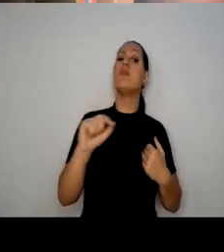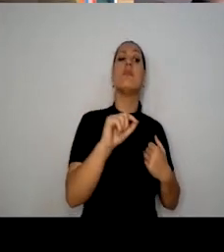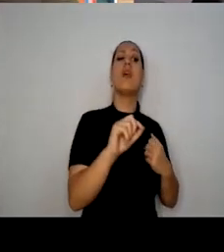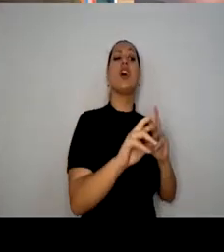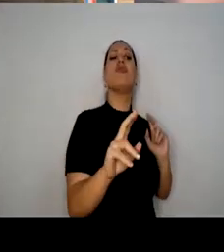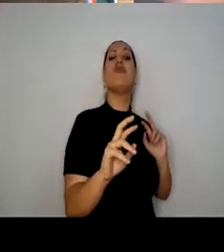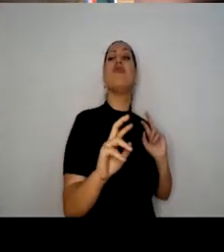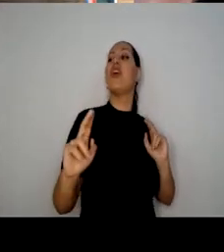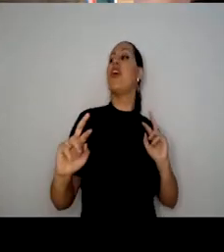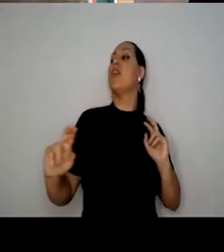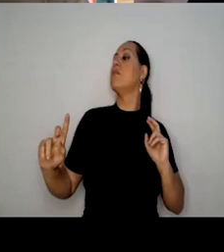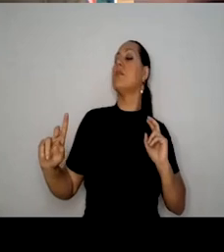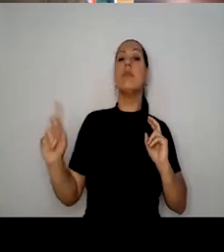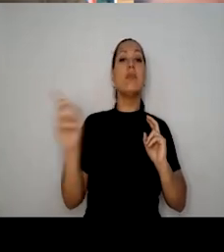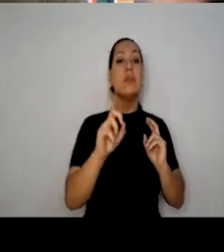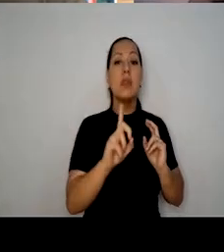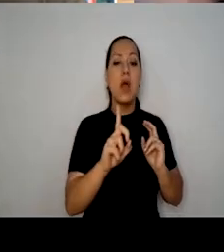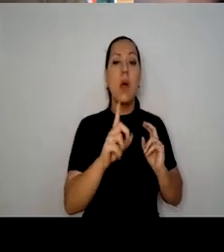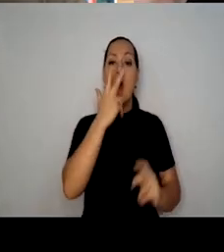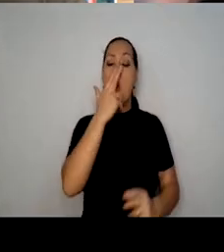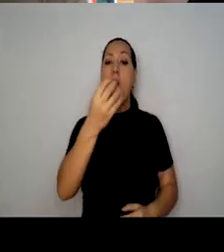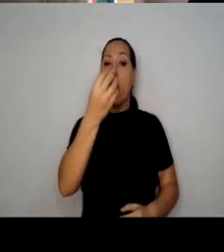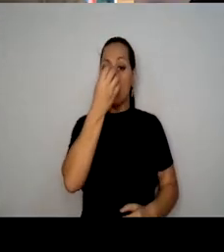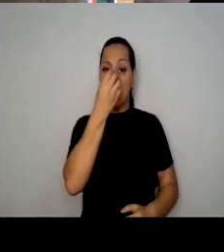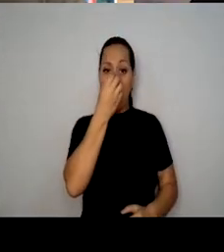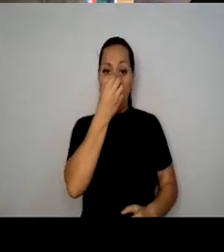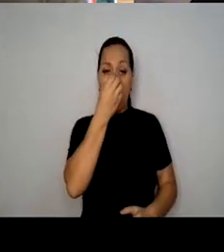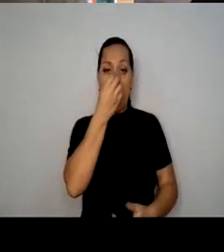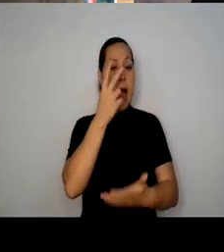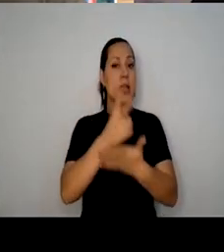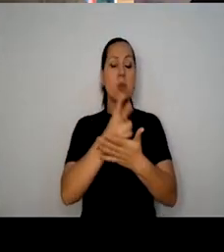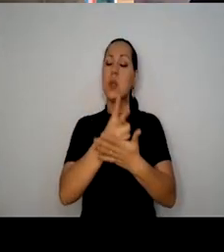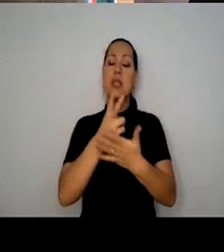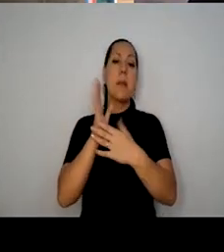eu acho que o palhaço está sempre falando sobre o assunto sério.